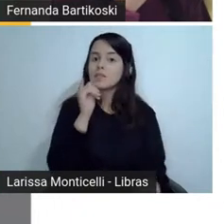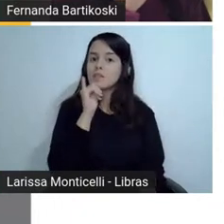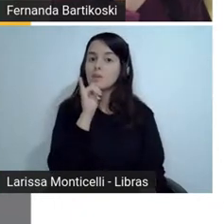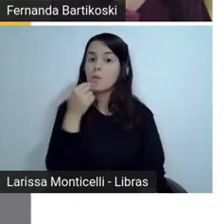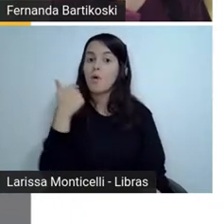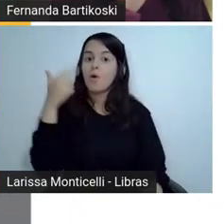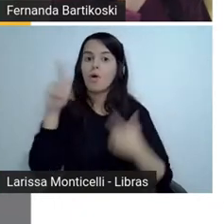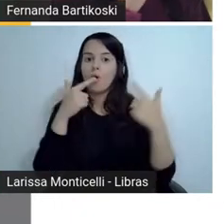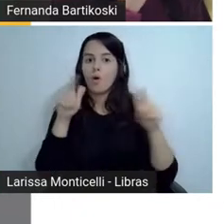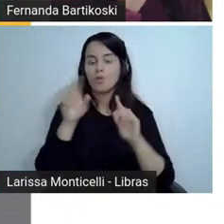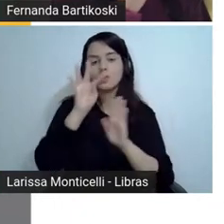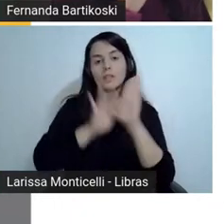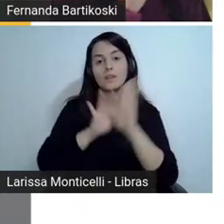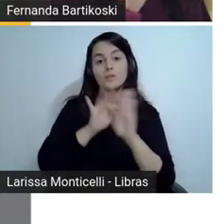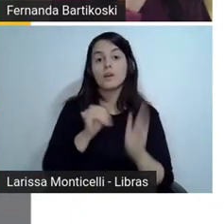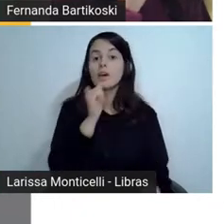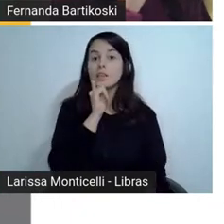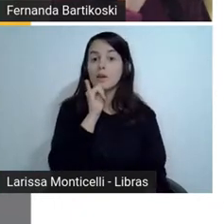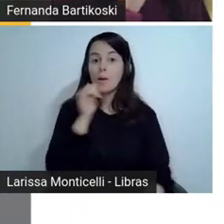poesia oral,